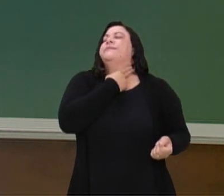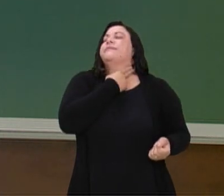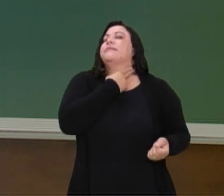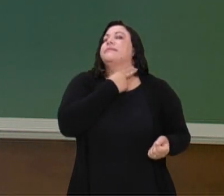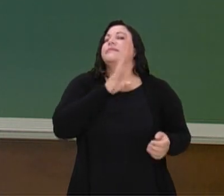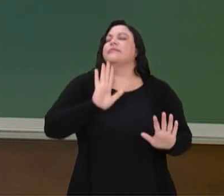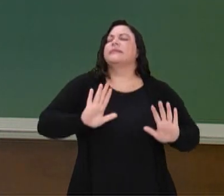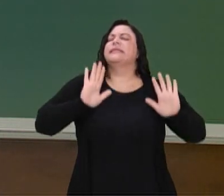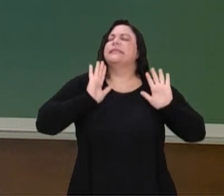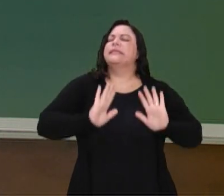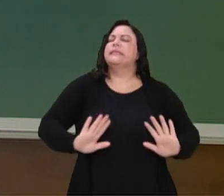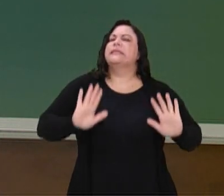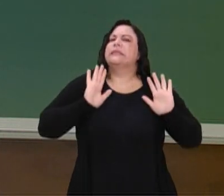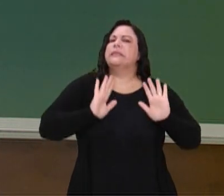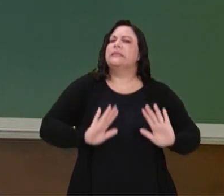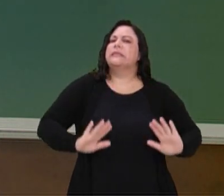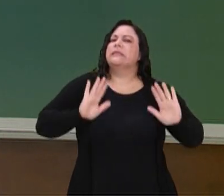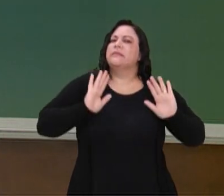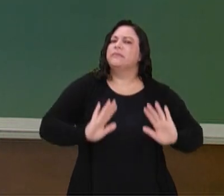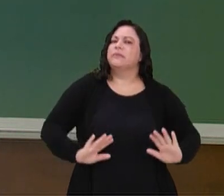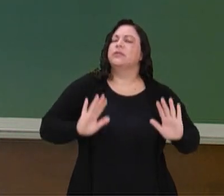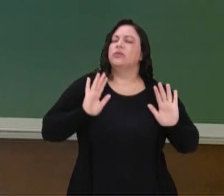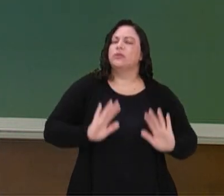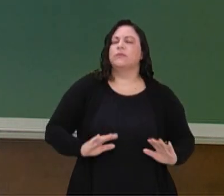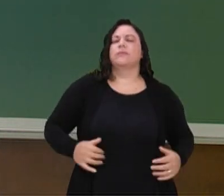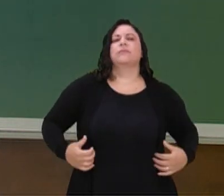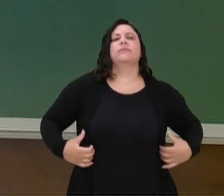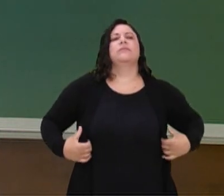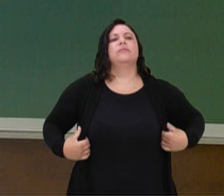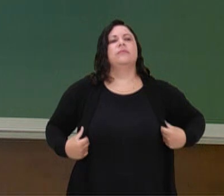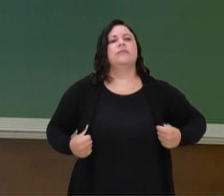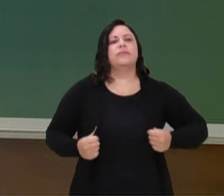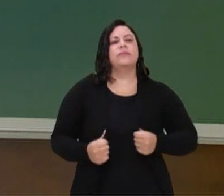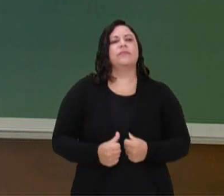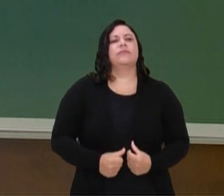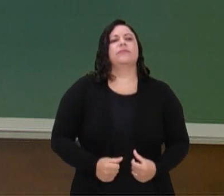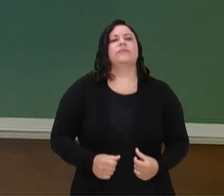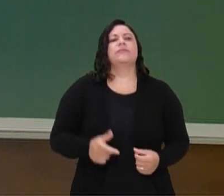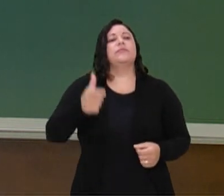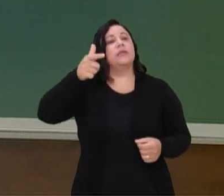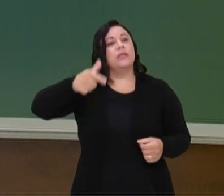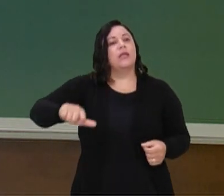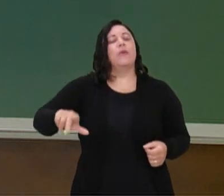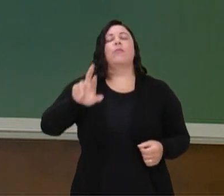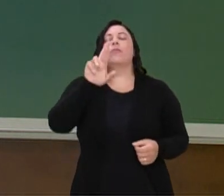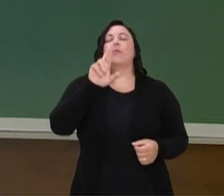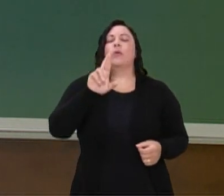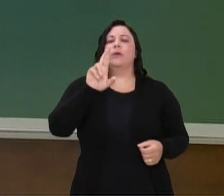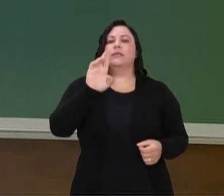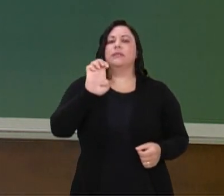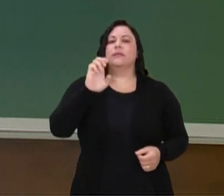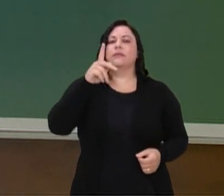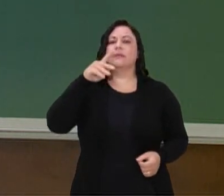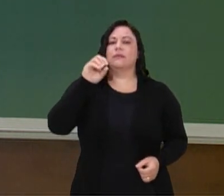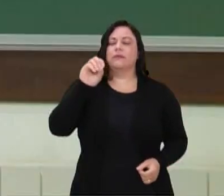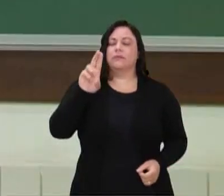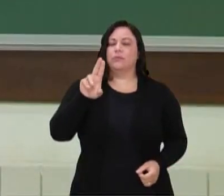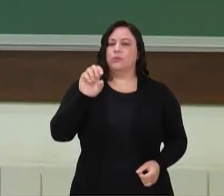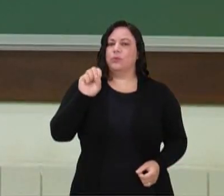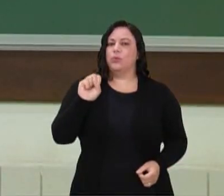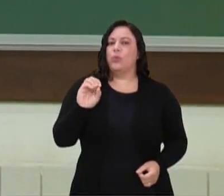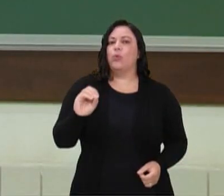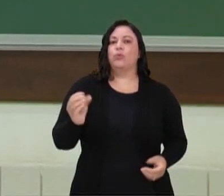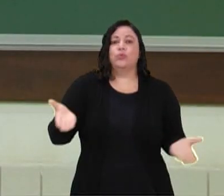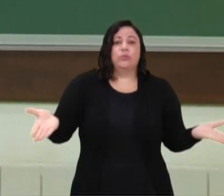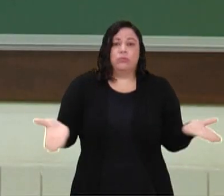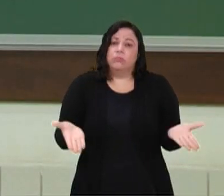que ela está sempre, geralmente, mais baixa do que o normal. Nós temos a frequência cardíaca em repouso, que é como